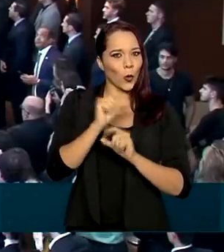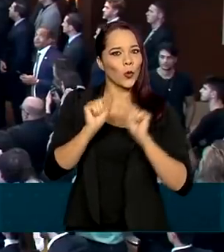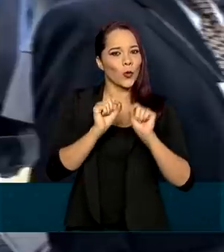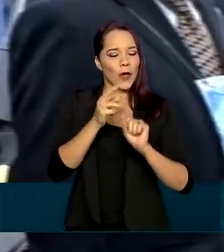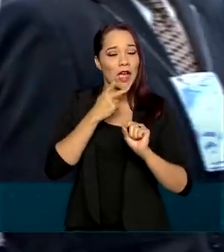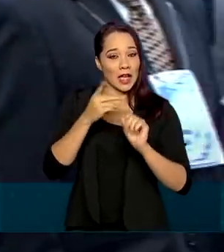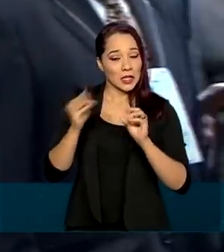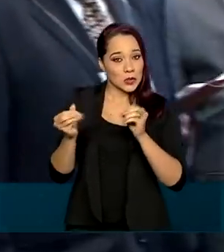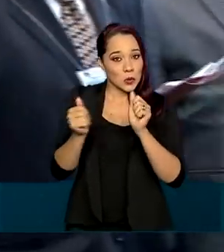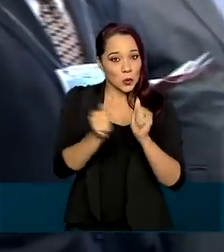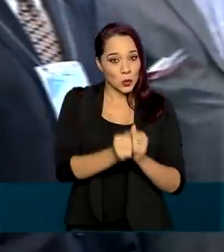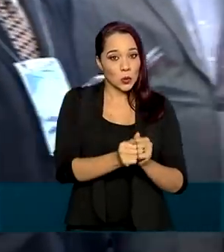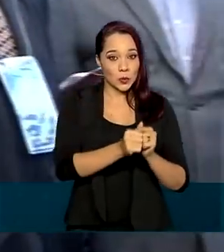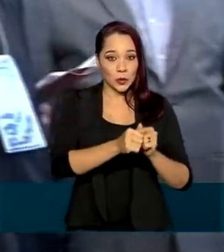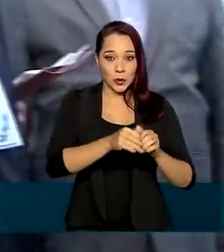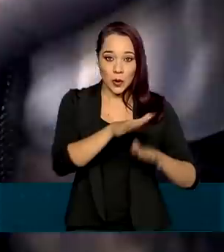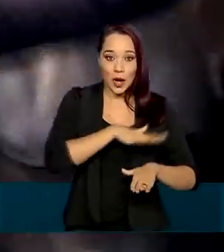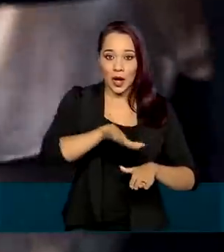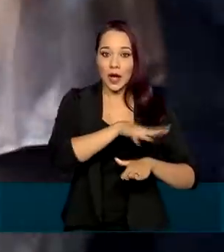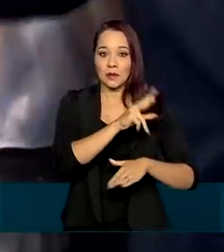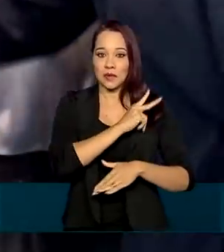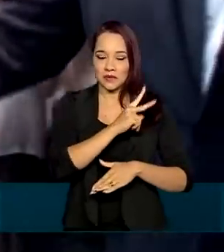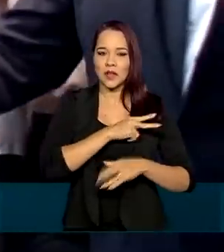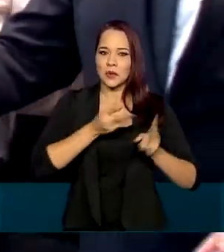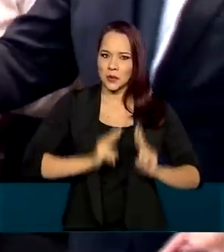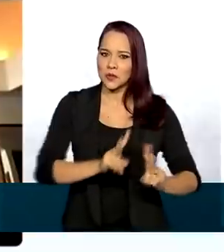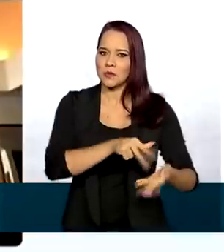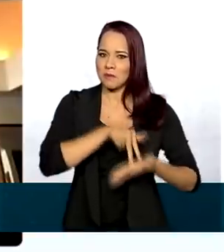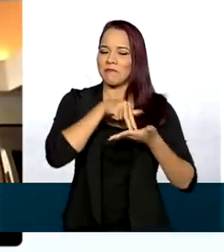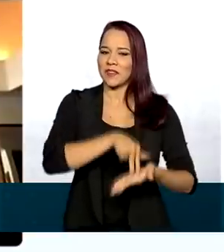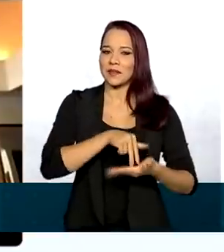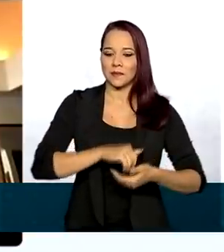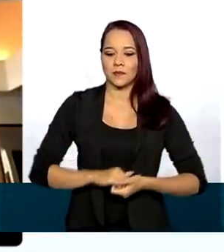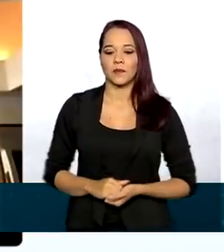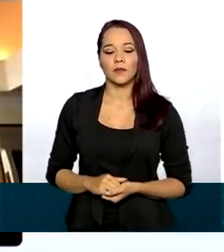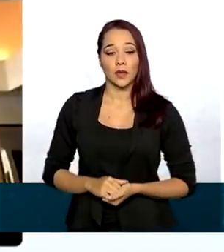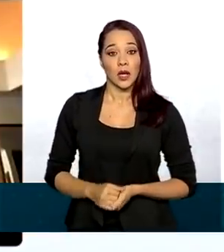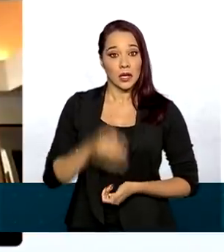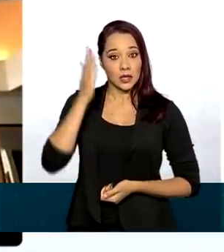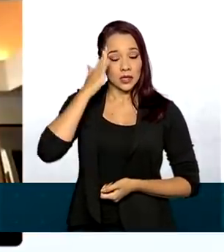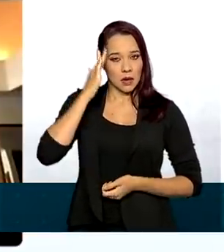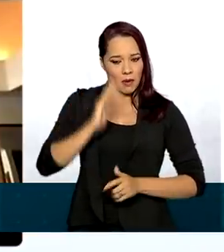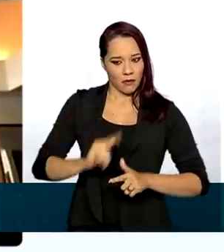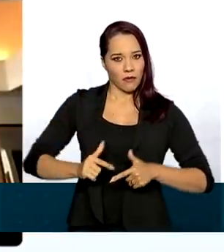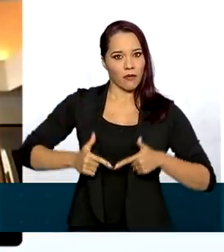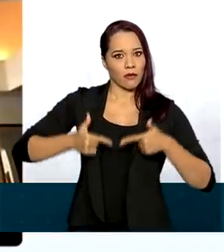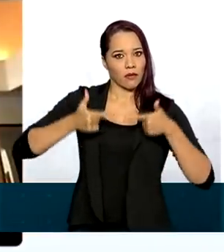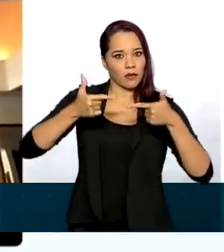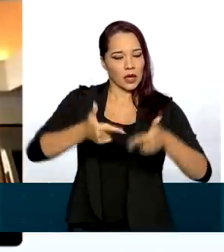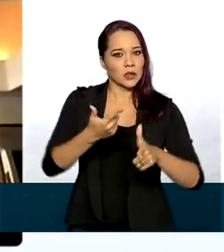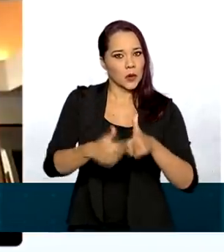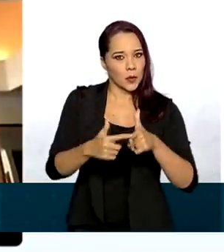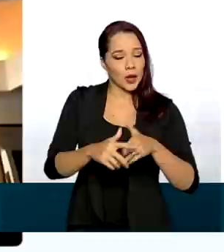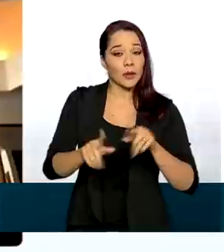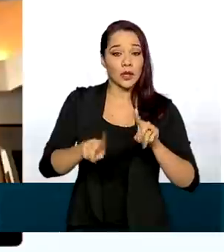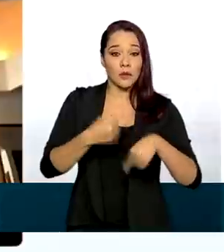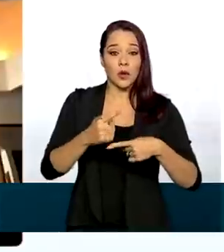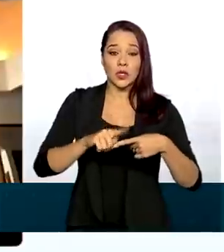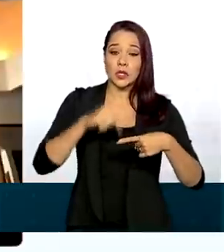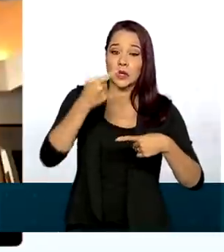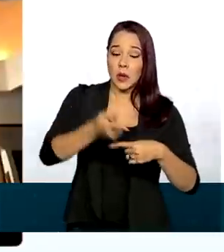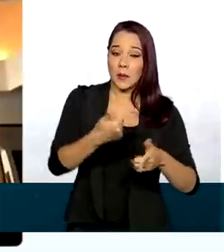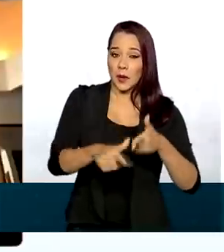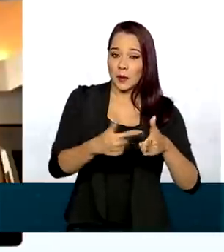parceria com a iniciativa privada segue firme. Sabemos que para enfrentar essa crise e no pós-crise de saúde,